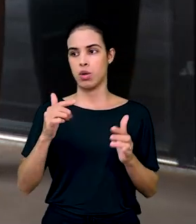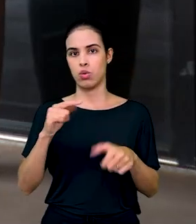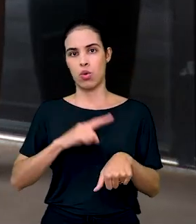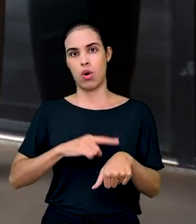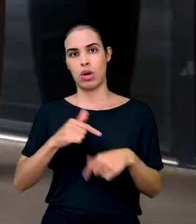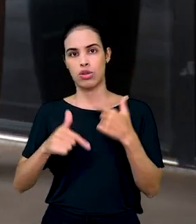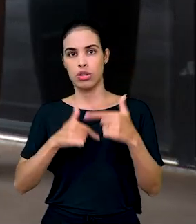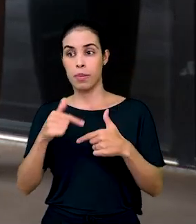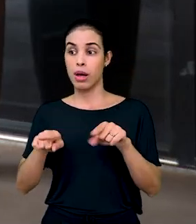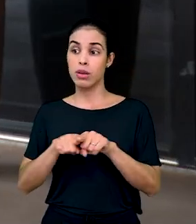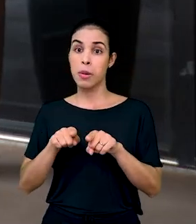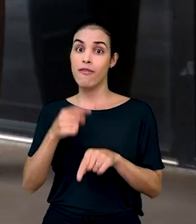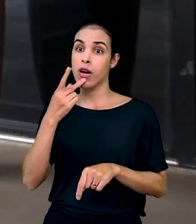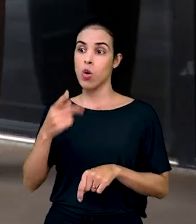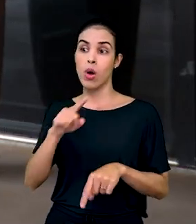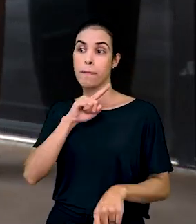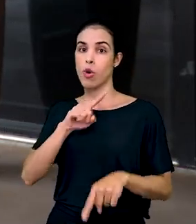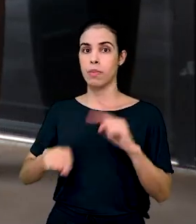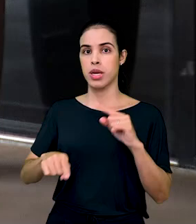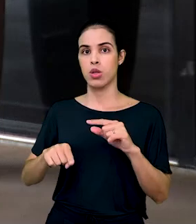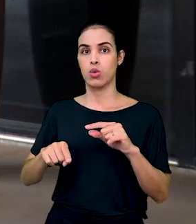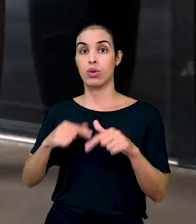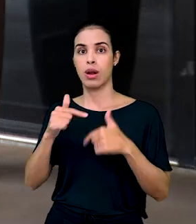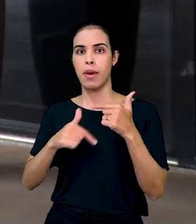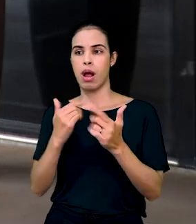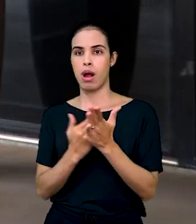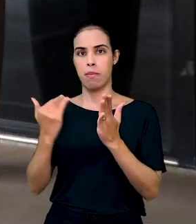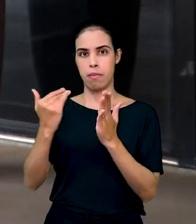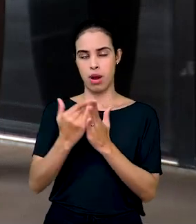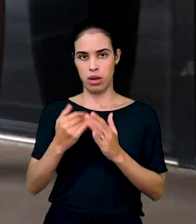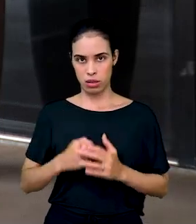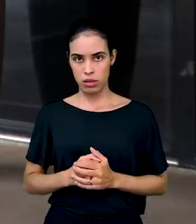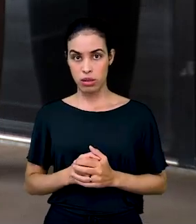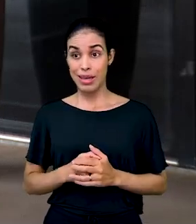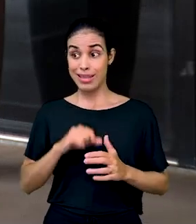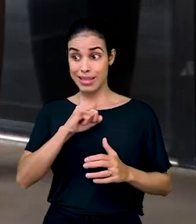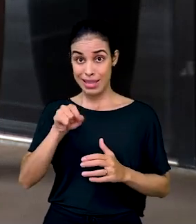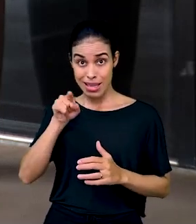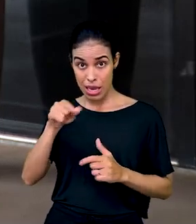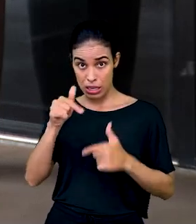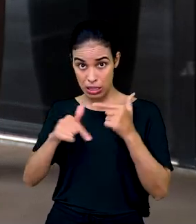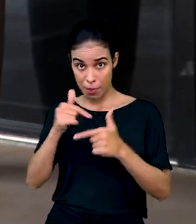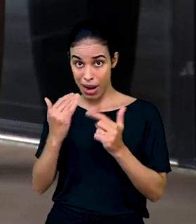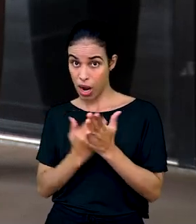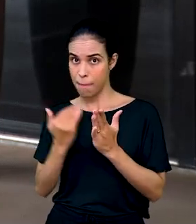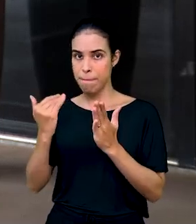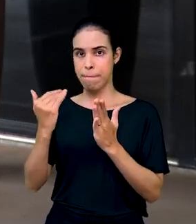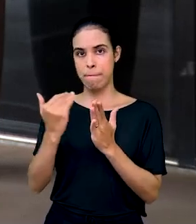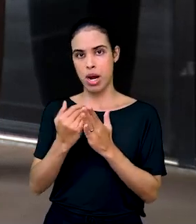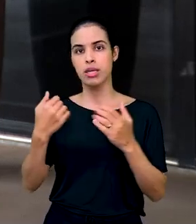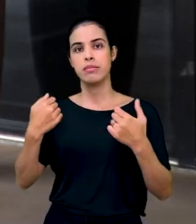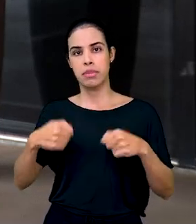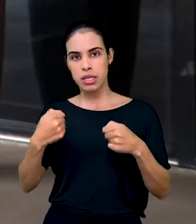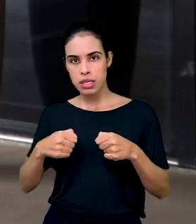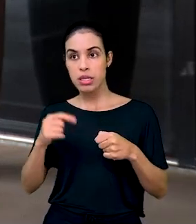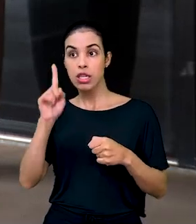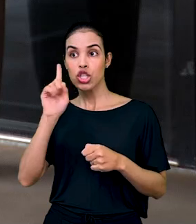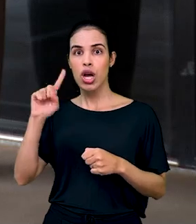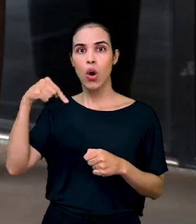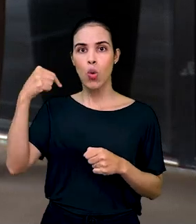expediente e da proibição de ultrapassar o limite de horário. Caso fizesse, deveria compensar